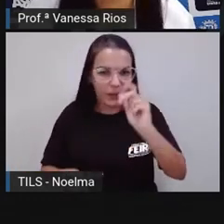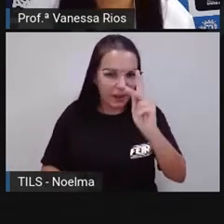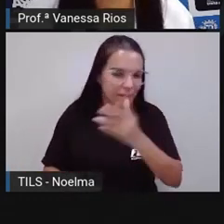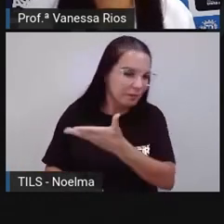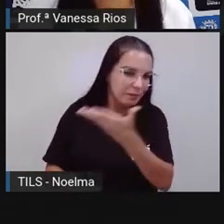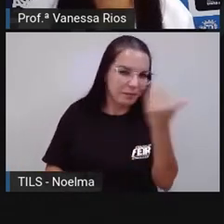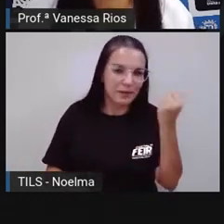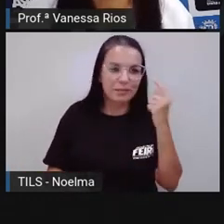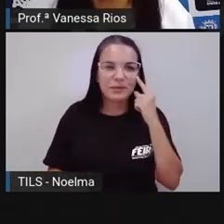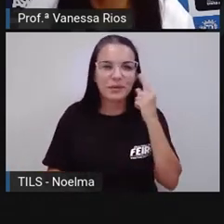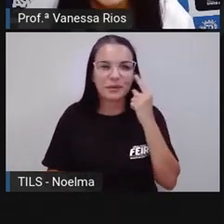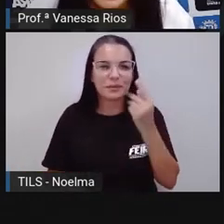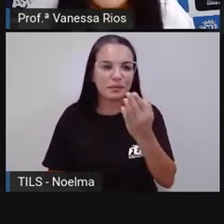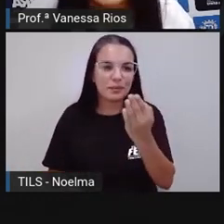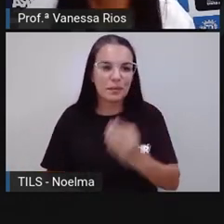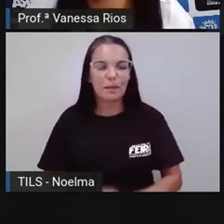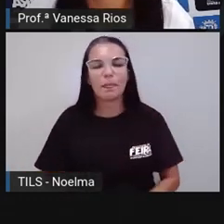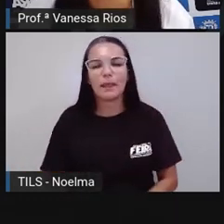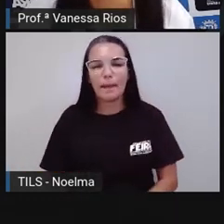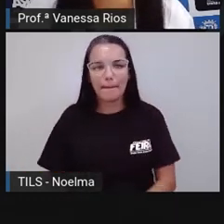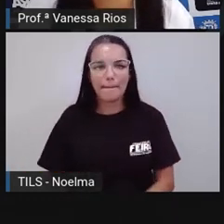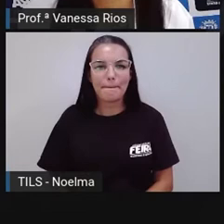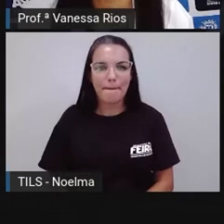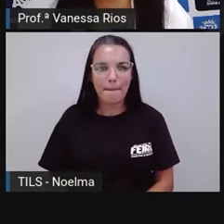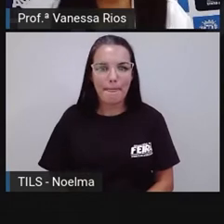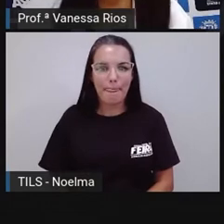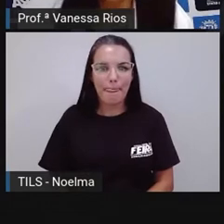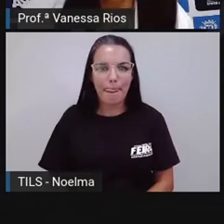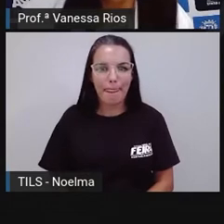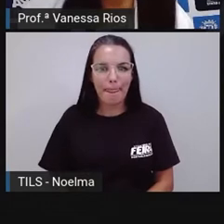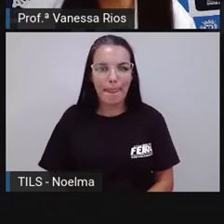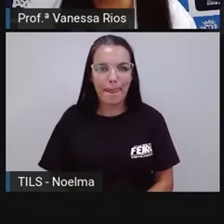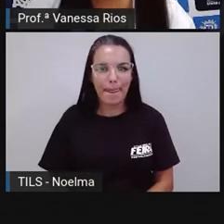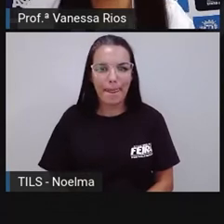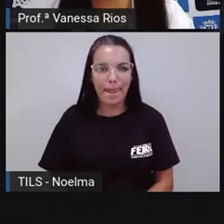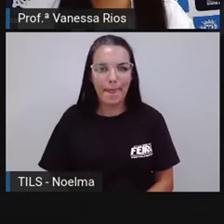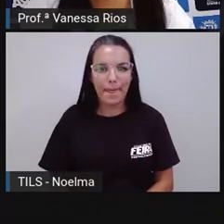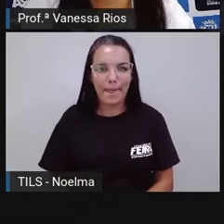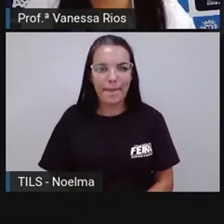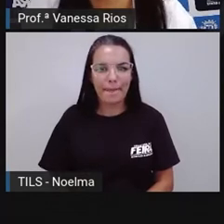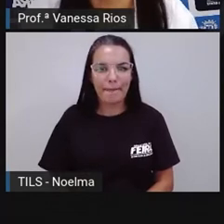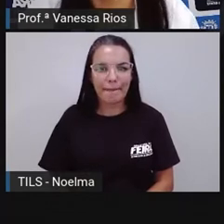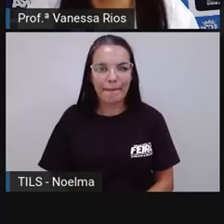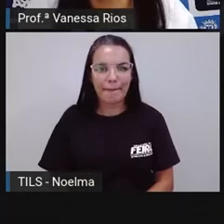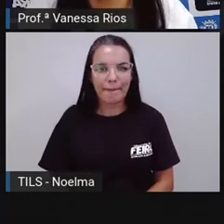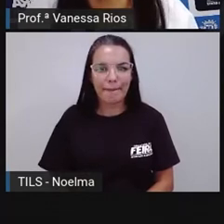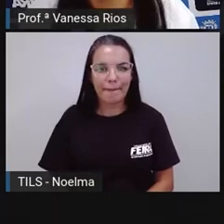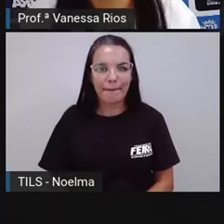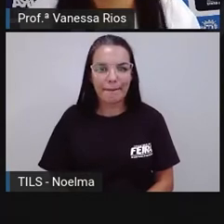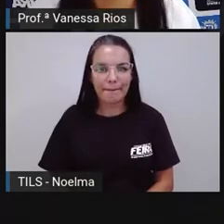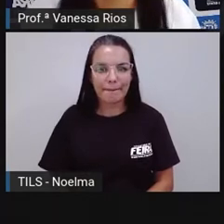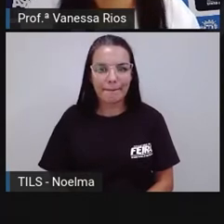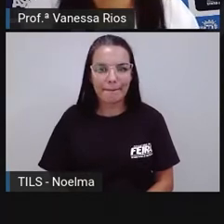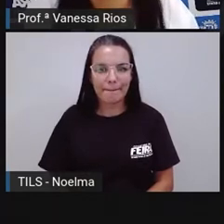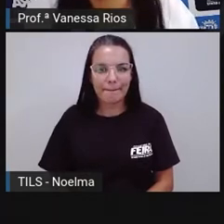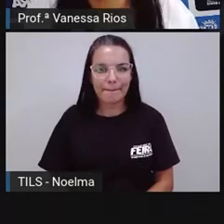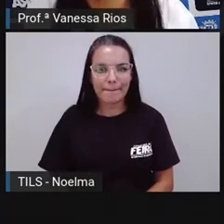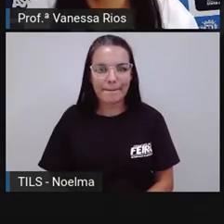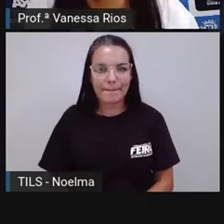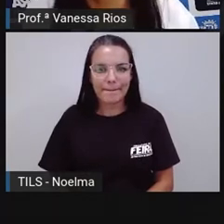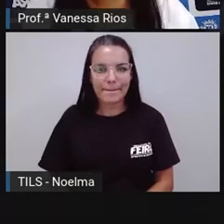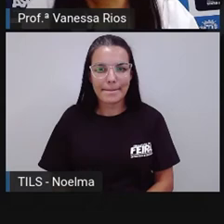então, ó, pra gente saber mais, não é? Pra entendermos melhor, assistir o vídeo aí com a experiência que a Pró tá